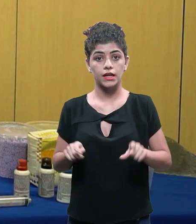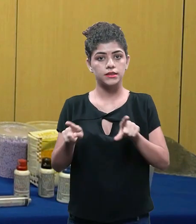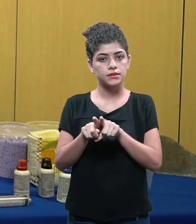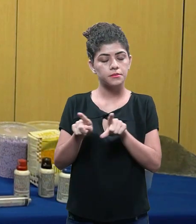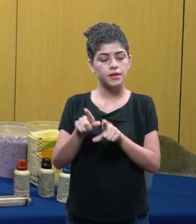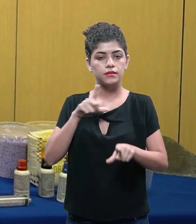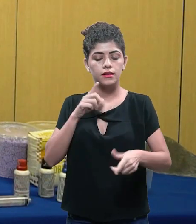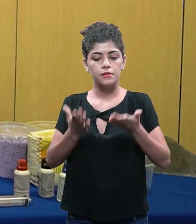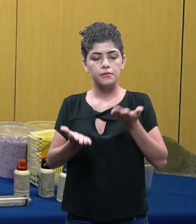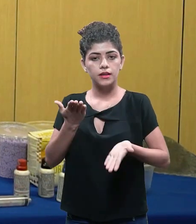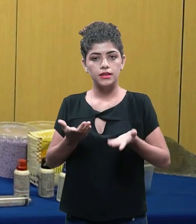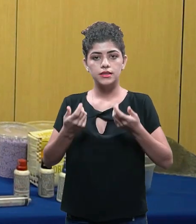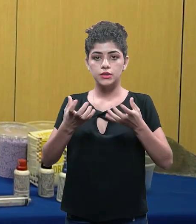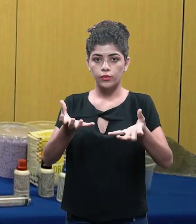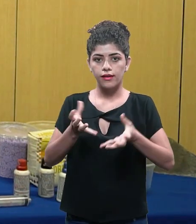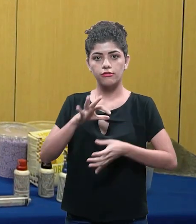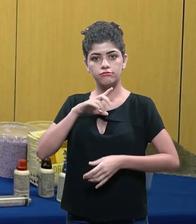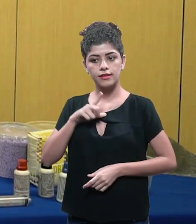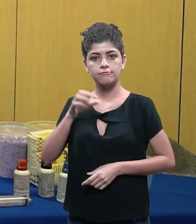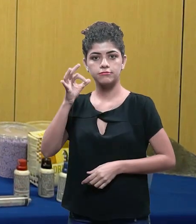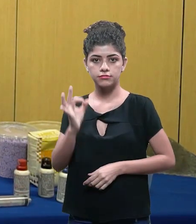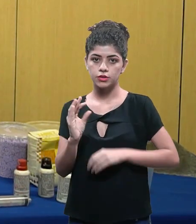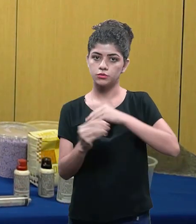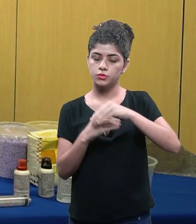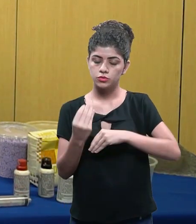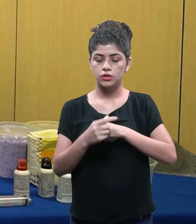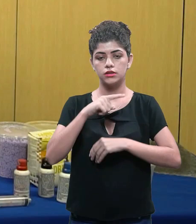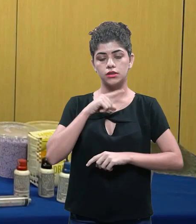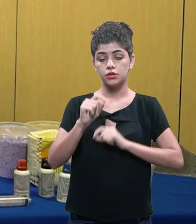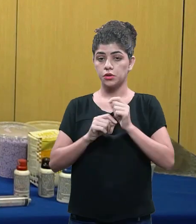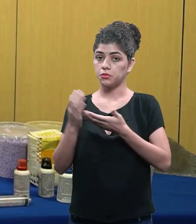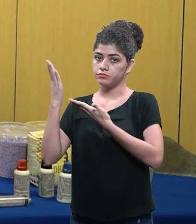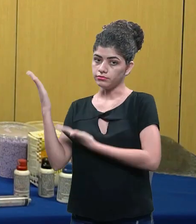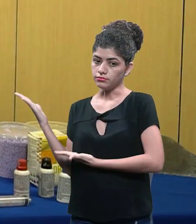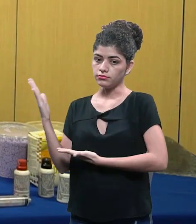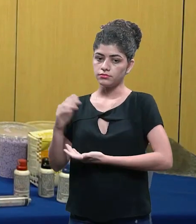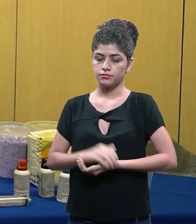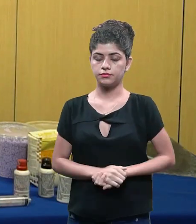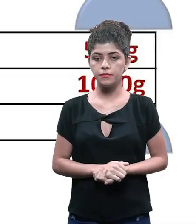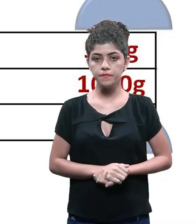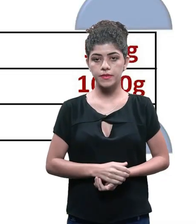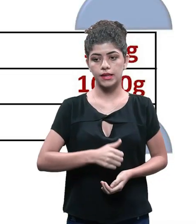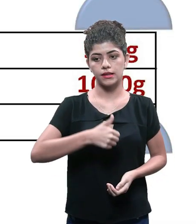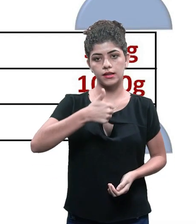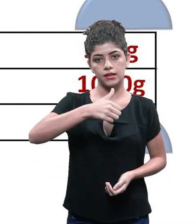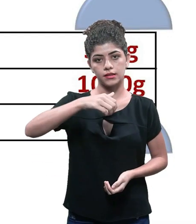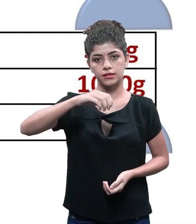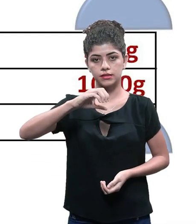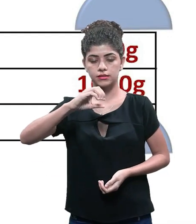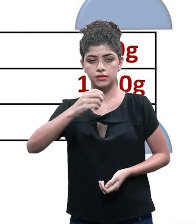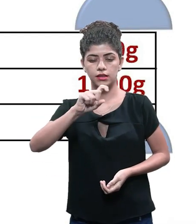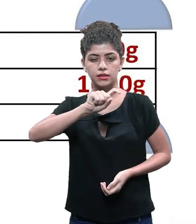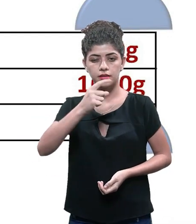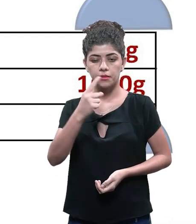ok ah eu tenho uma balança eu quero ter precisão na mistura tá bem aí o fator cada mil